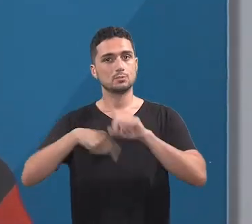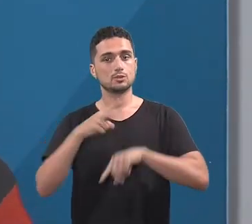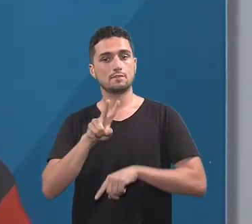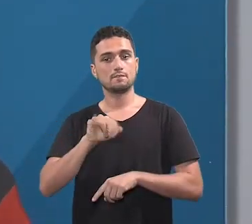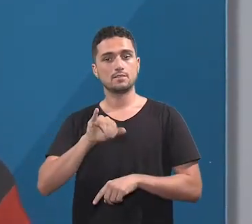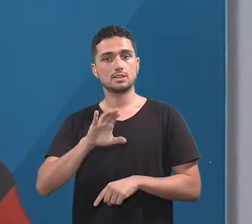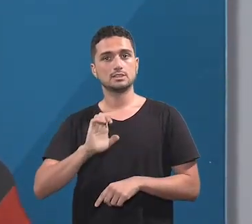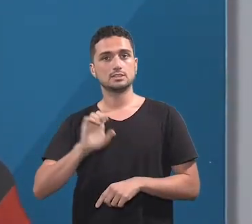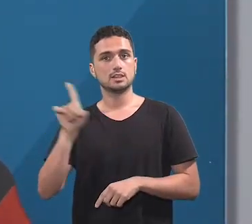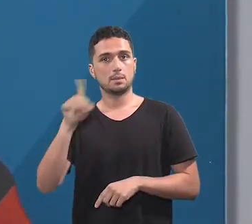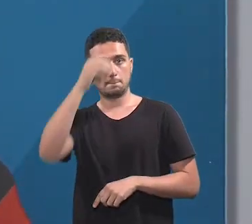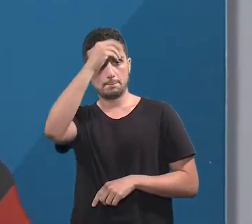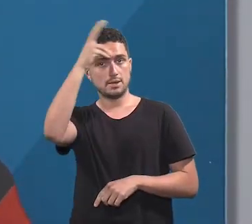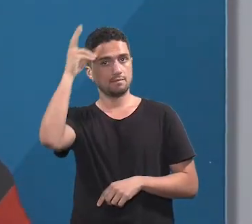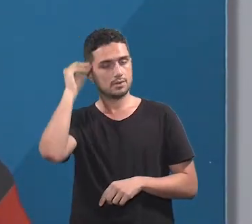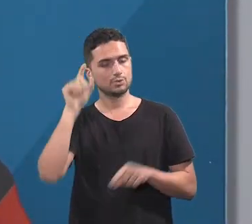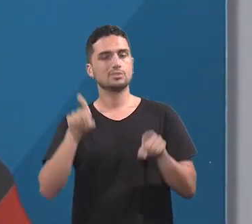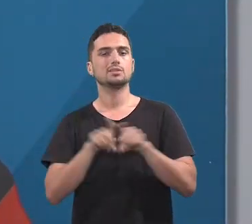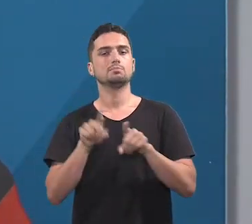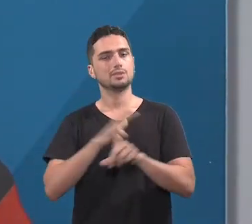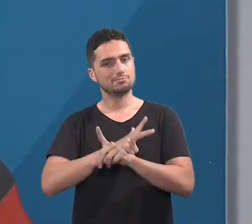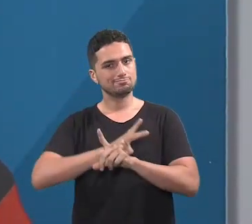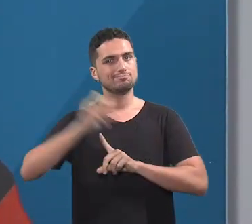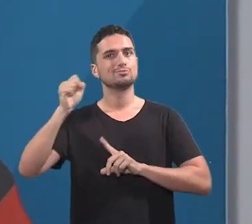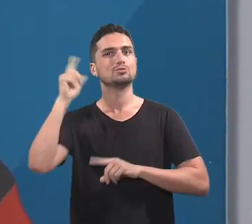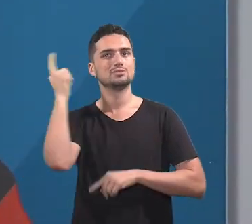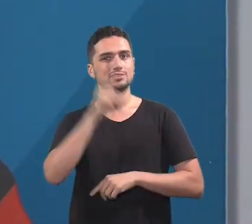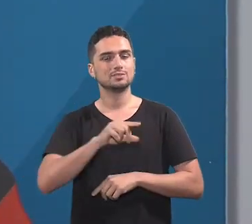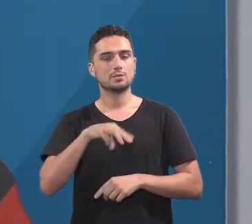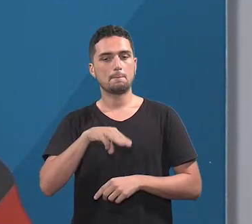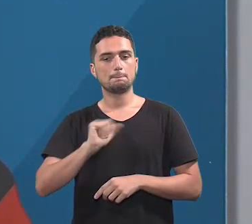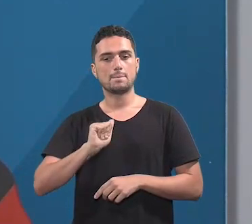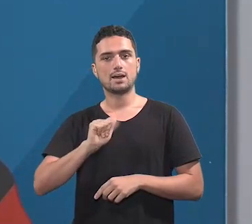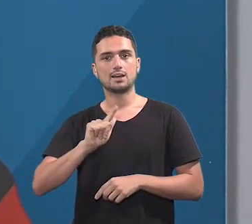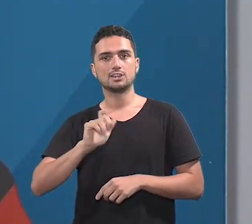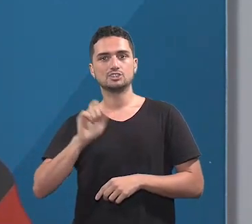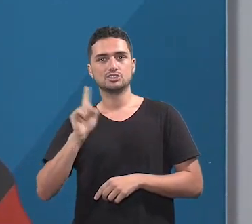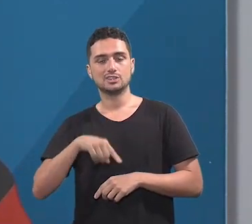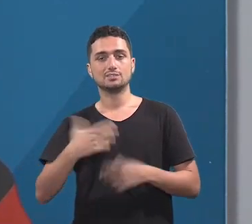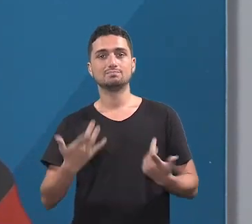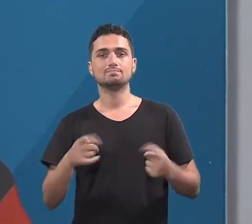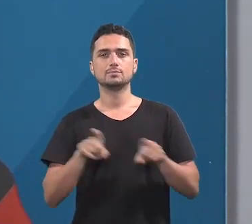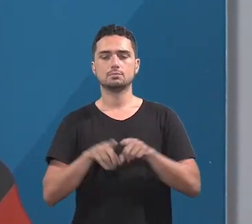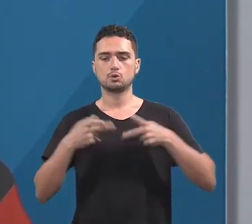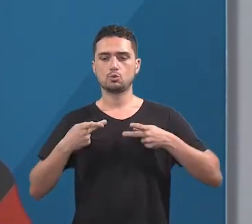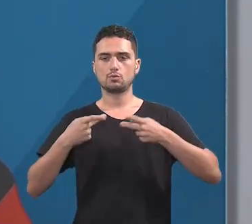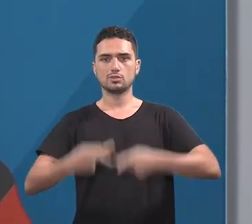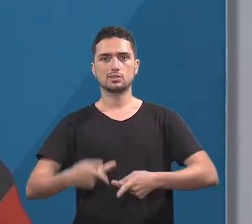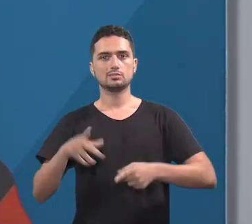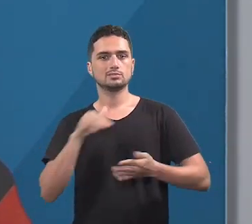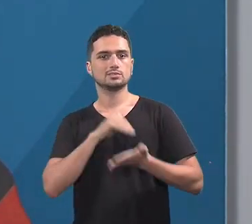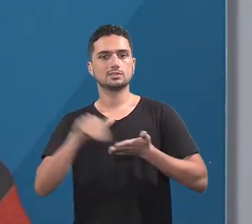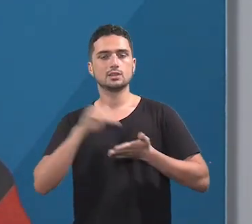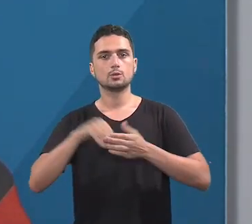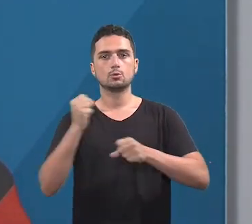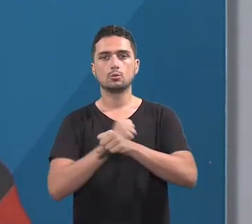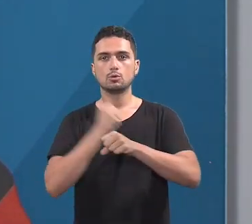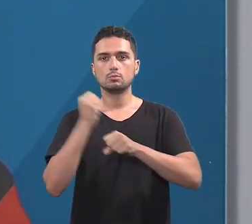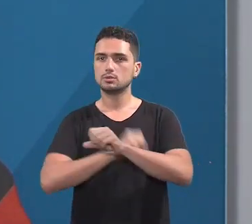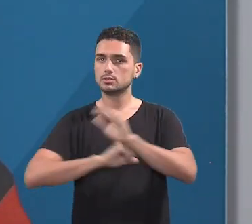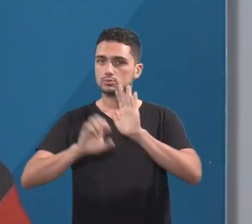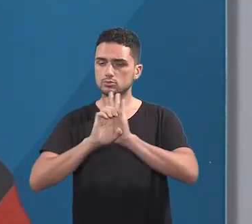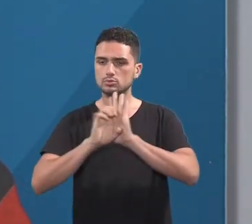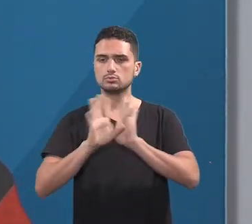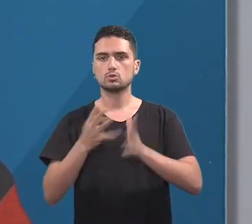da nossa cidade, Magé, ganhamos também a eleição, e depois fui convidado para ser secretário de obras do